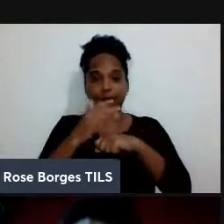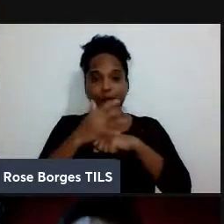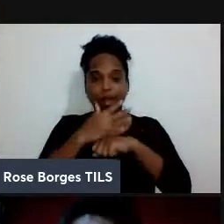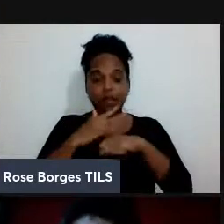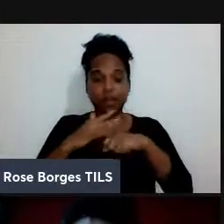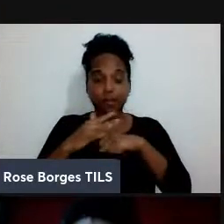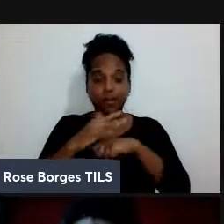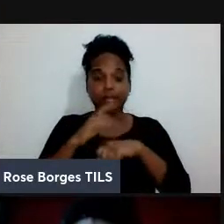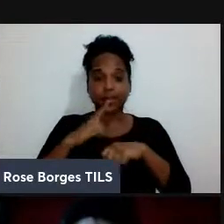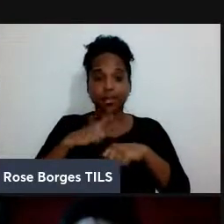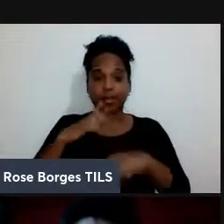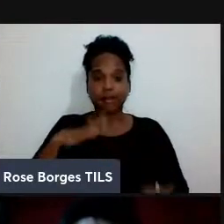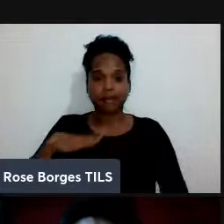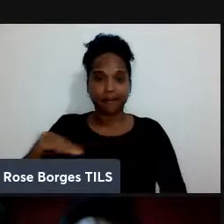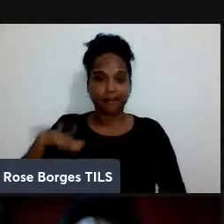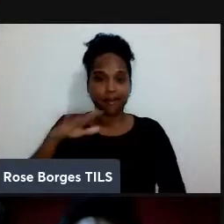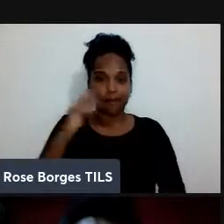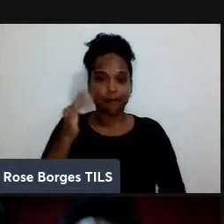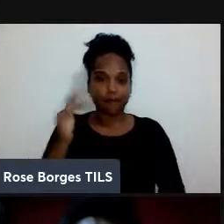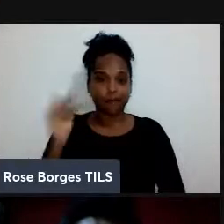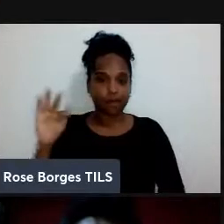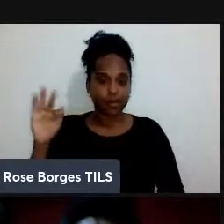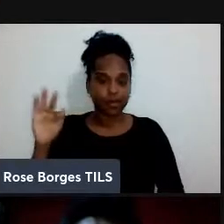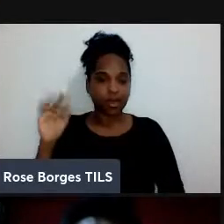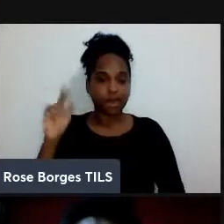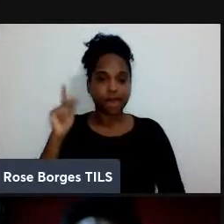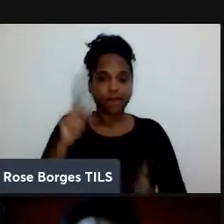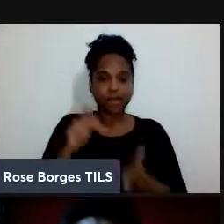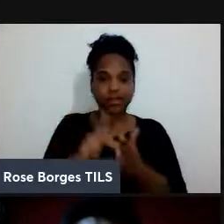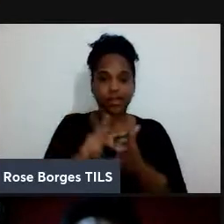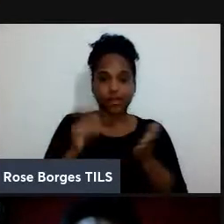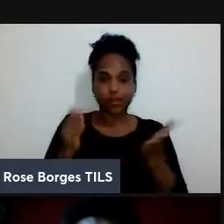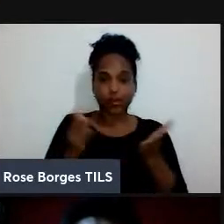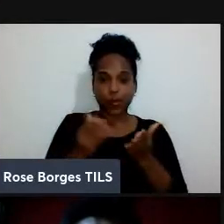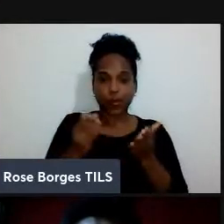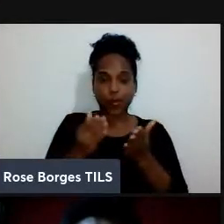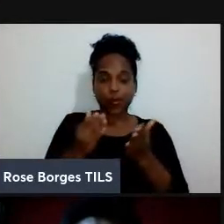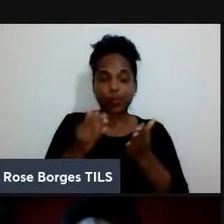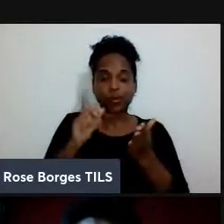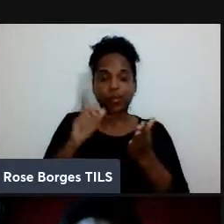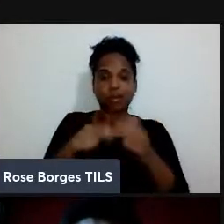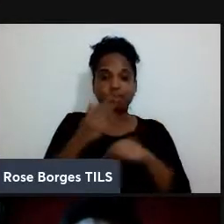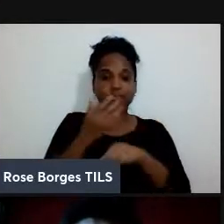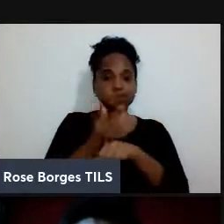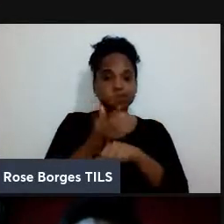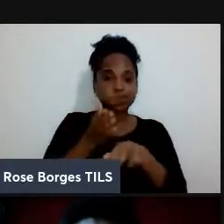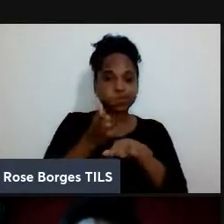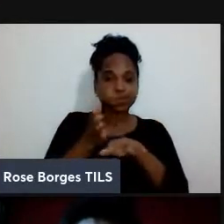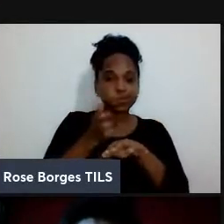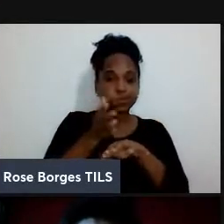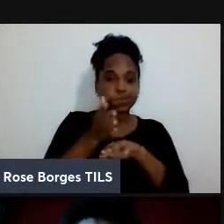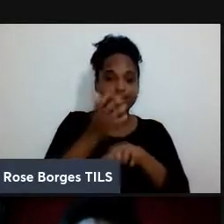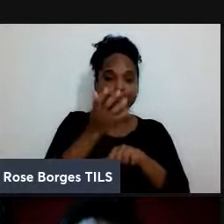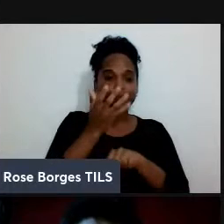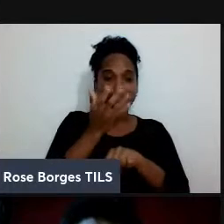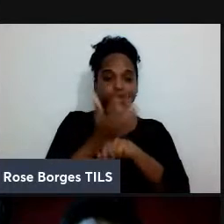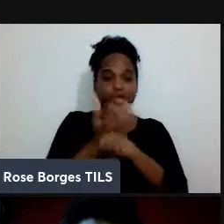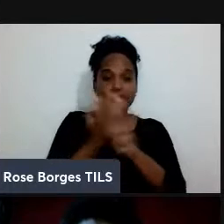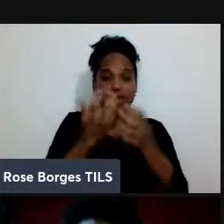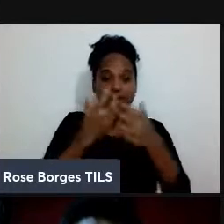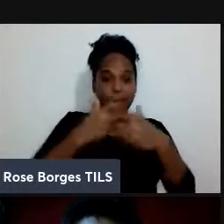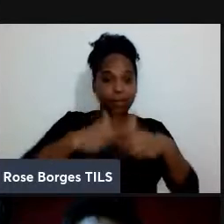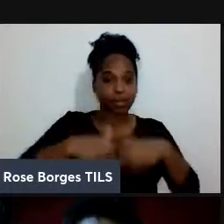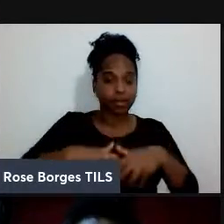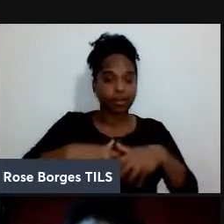mas a verdade é que hoje em dia é completamente interdisciplinar então você tem contribuições da ciência da computação